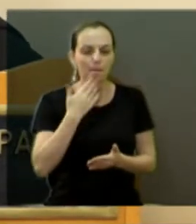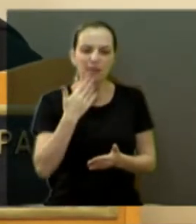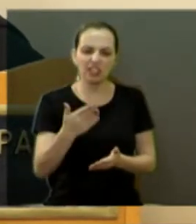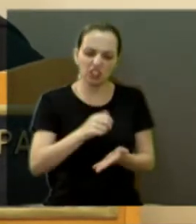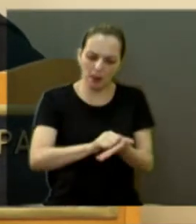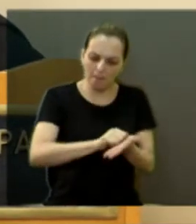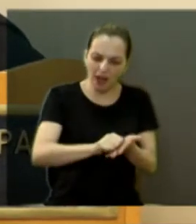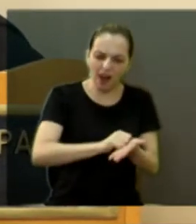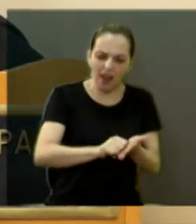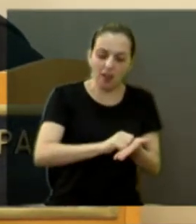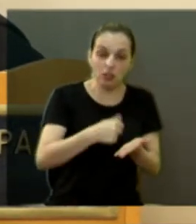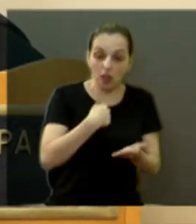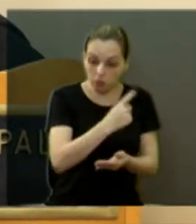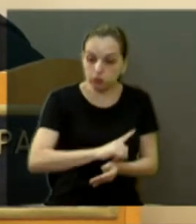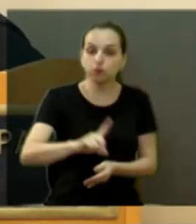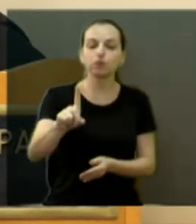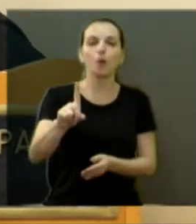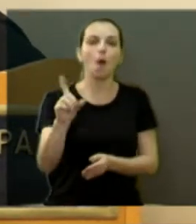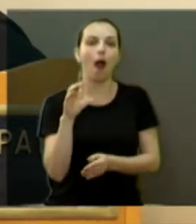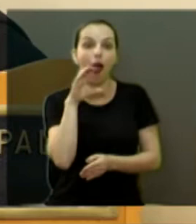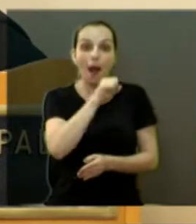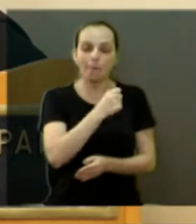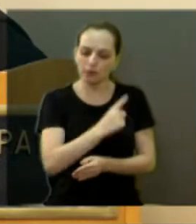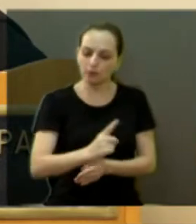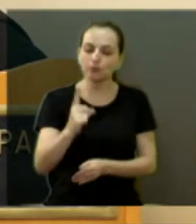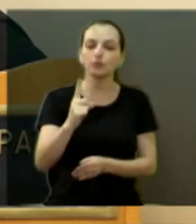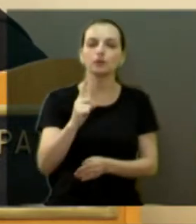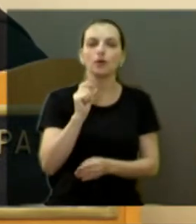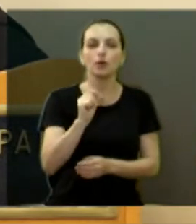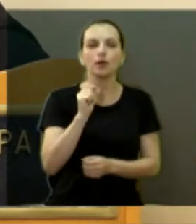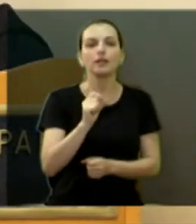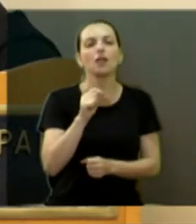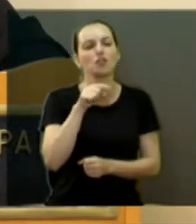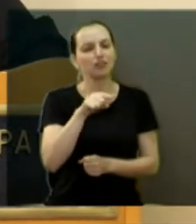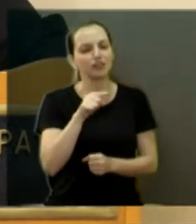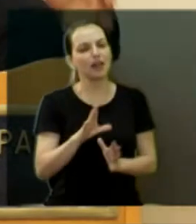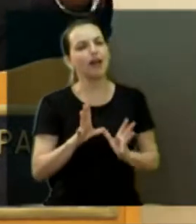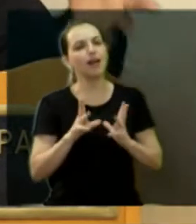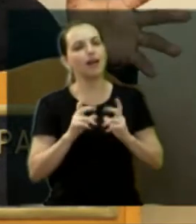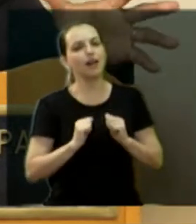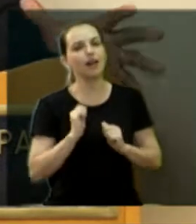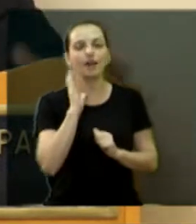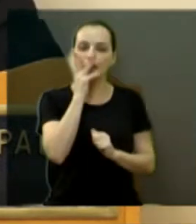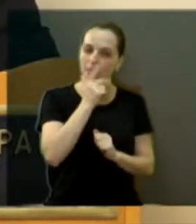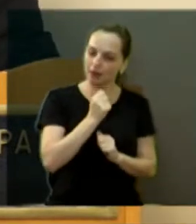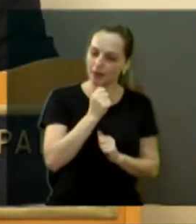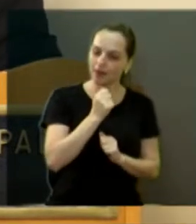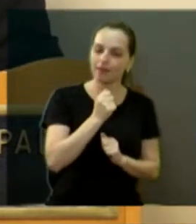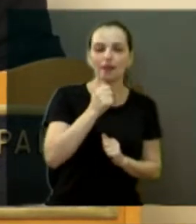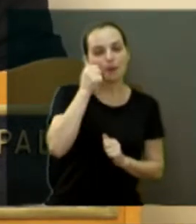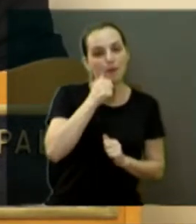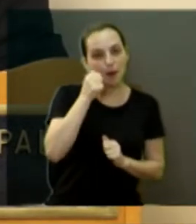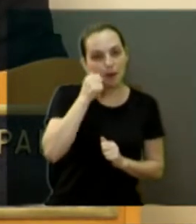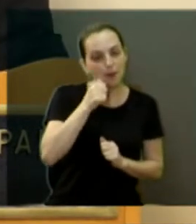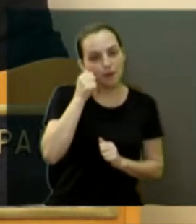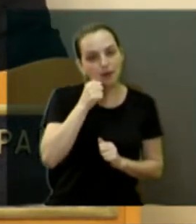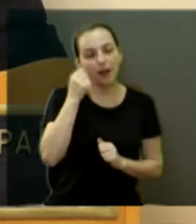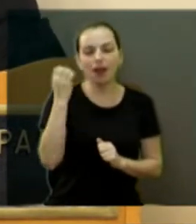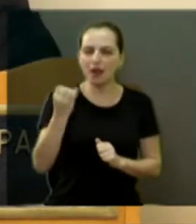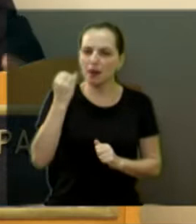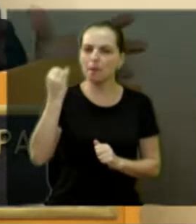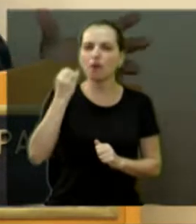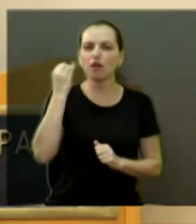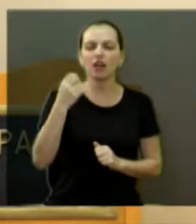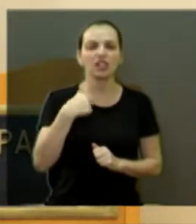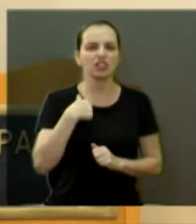falar assim, vai limpar a casa, bem. Vou. Você merece, minha linda. Eu fico bobo, o homem ainda tem que cura de bater numa mulher. Isso é uma justiça.